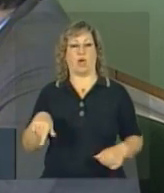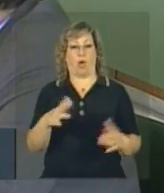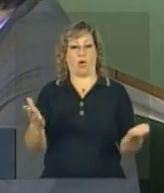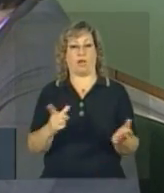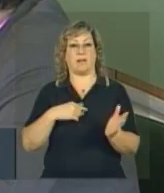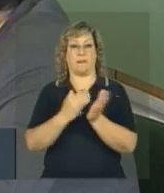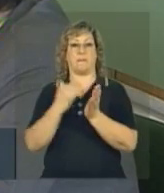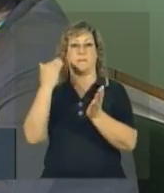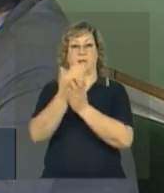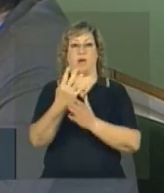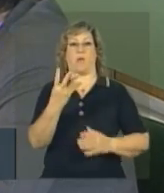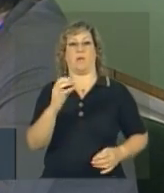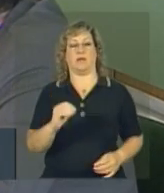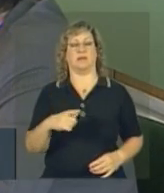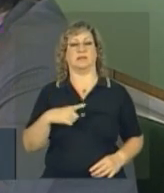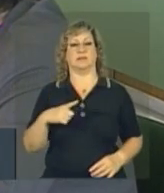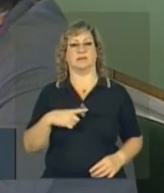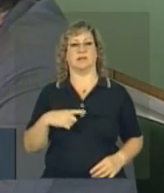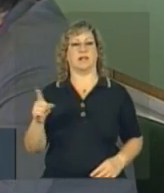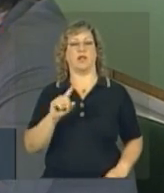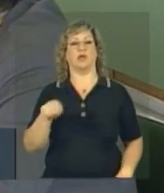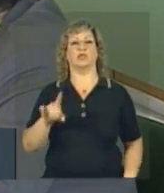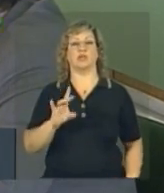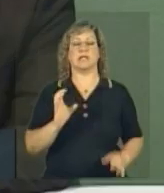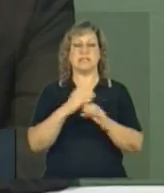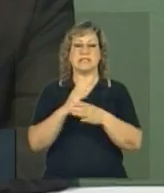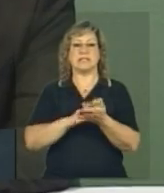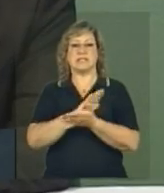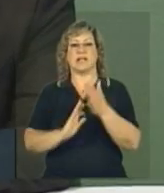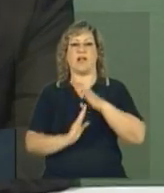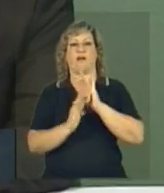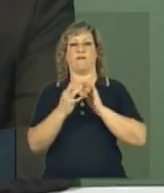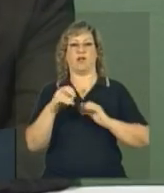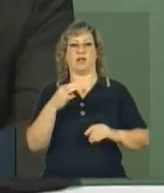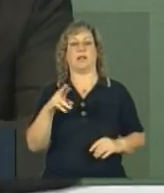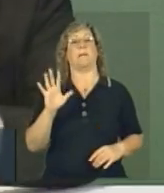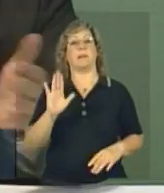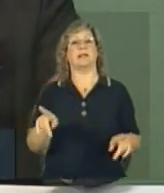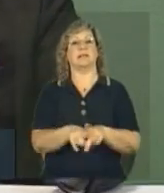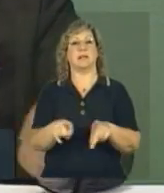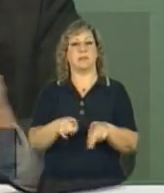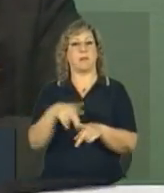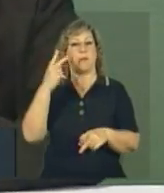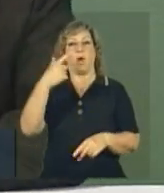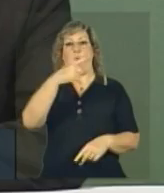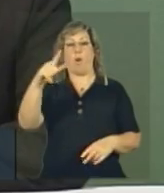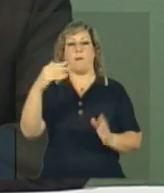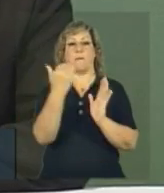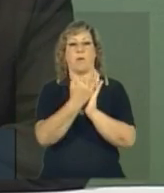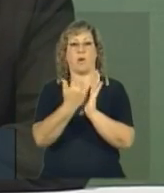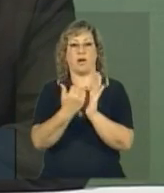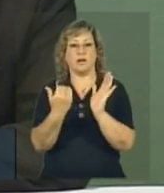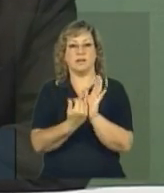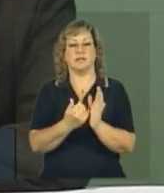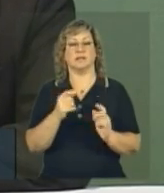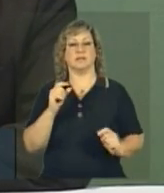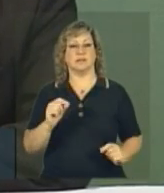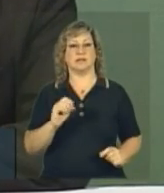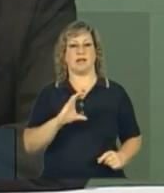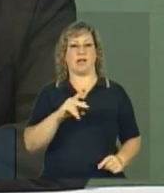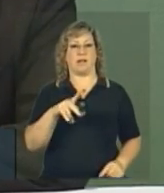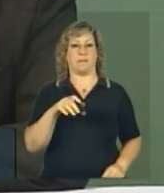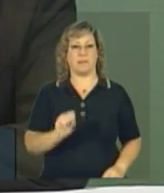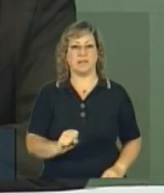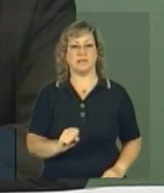para efeito não apenas do Ciências Sem Fronteiras, mas também para os outros programas, tanto do NPQ como da CAPES, nos